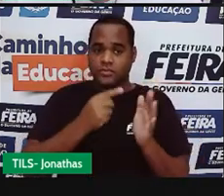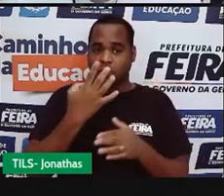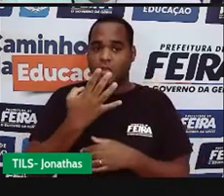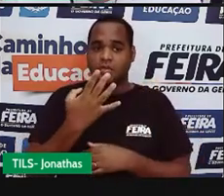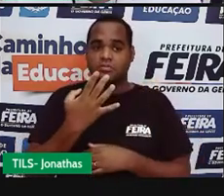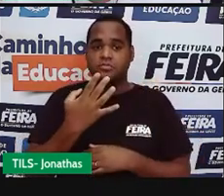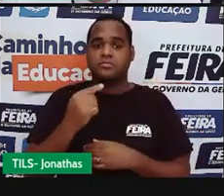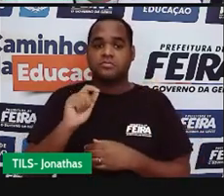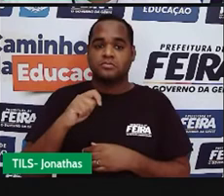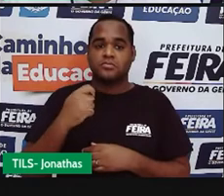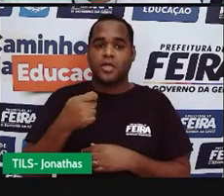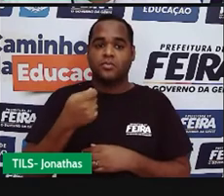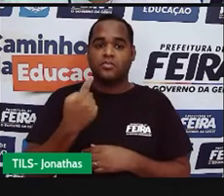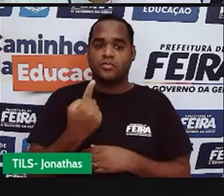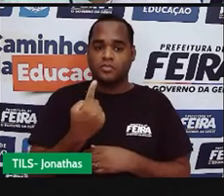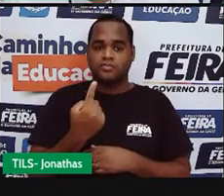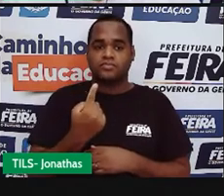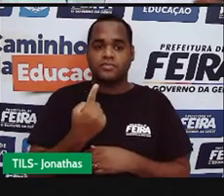você já sabe que dá um.